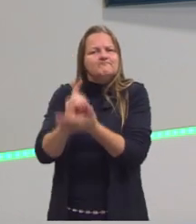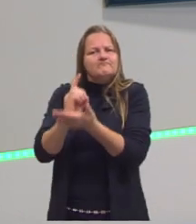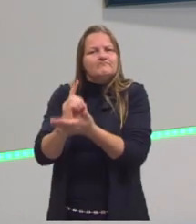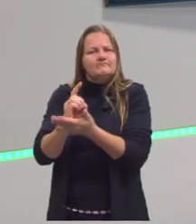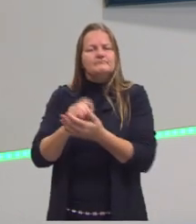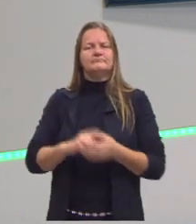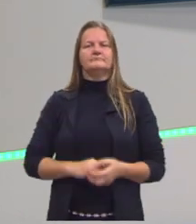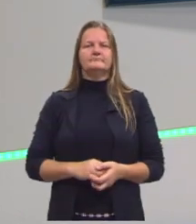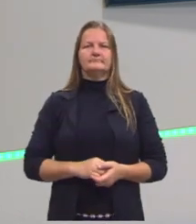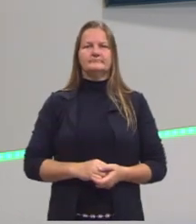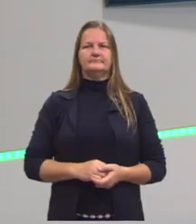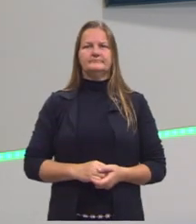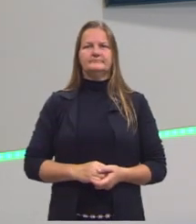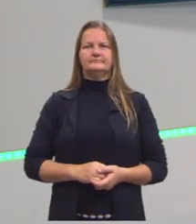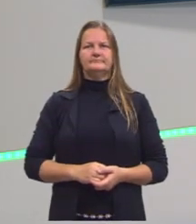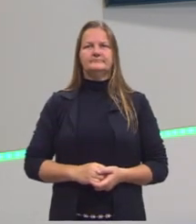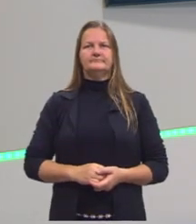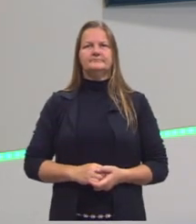o algodão.